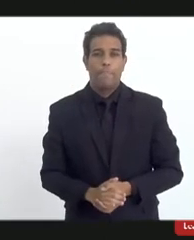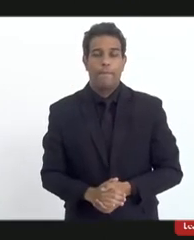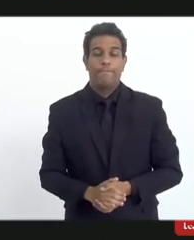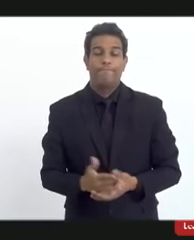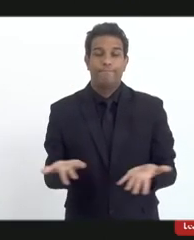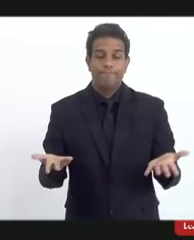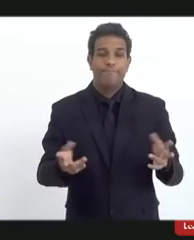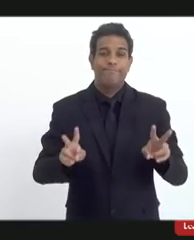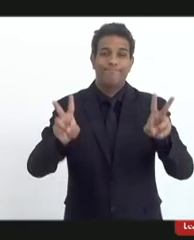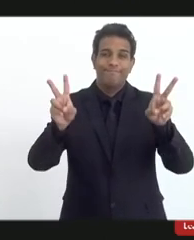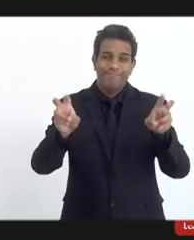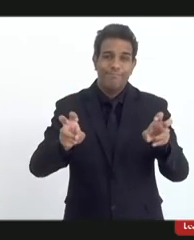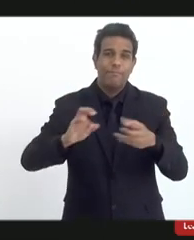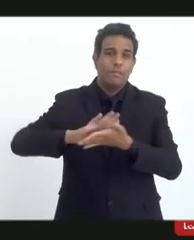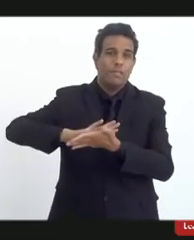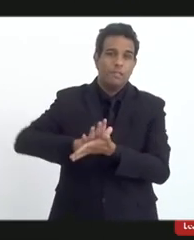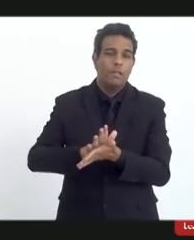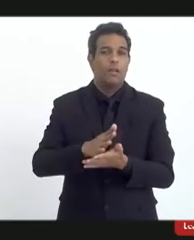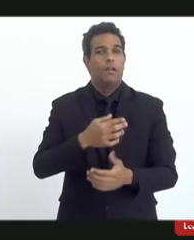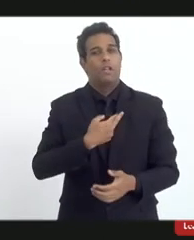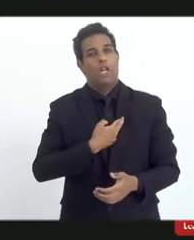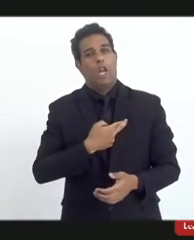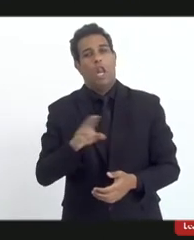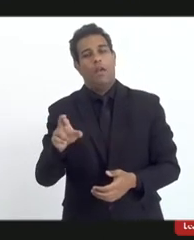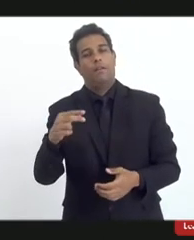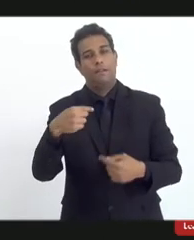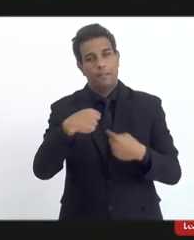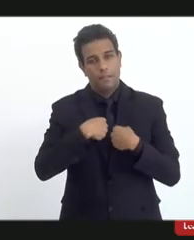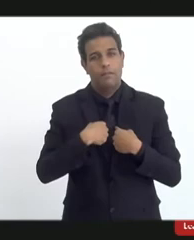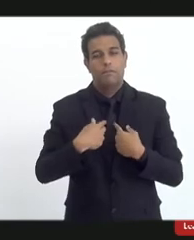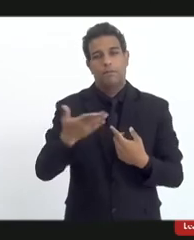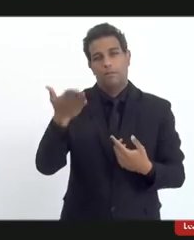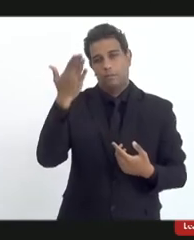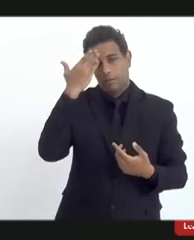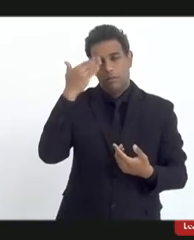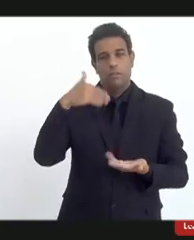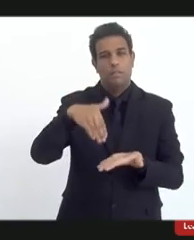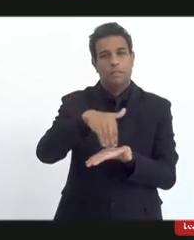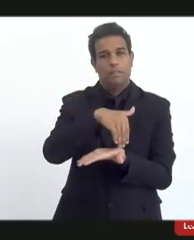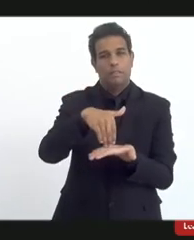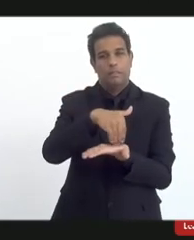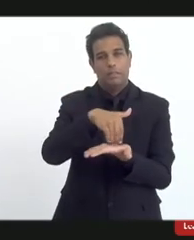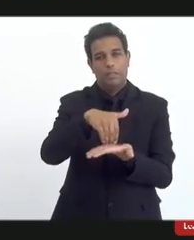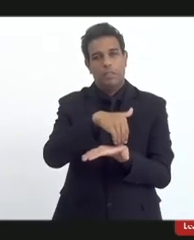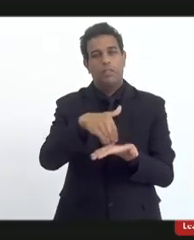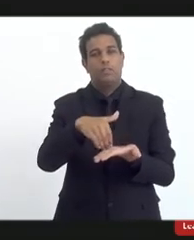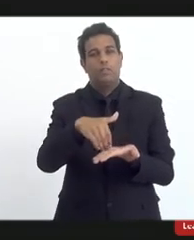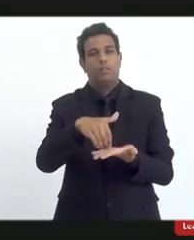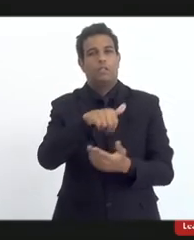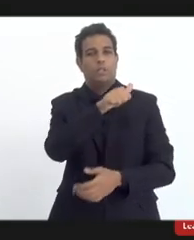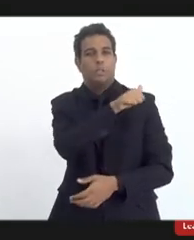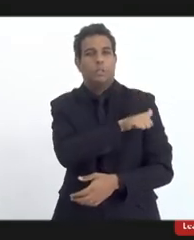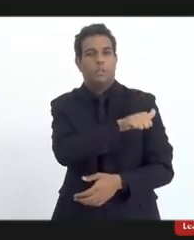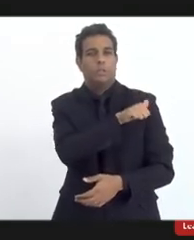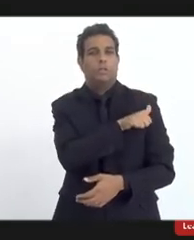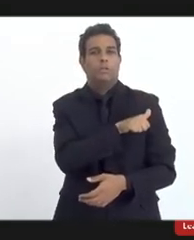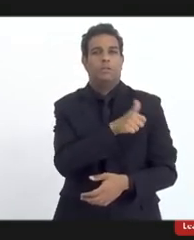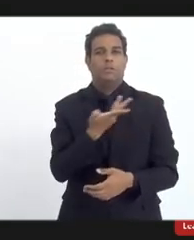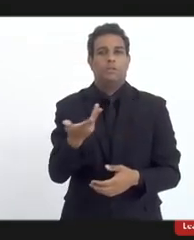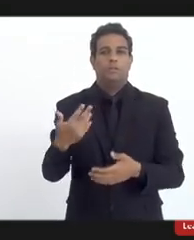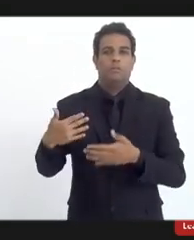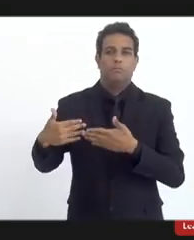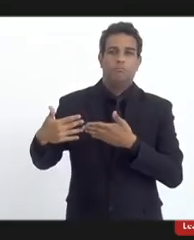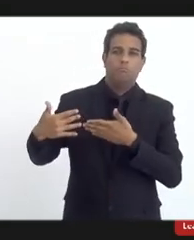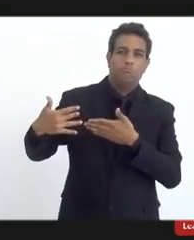preconceito religioso e eu sou eu sei disso porque eu já fui secretário de estado e realmente só de uns anos para